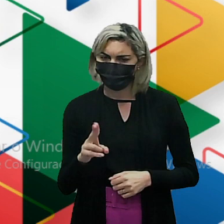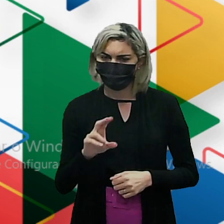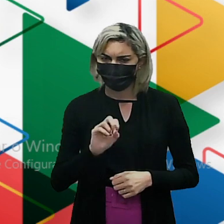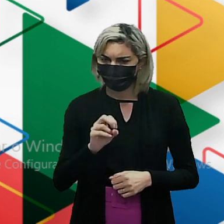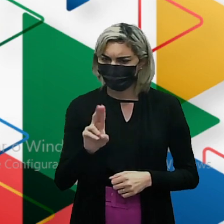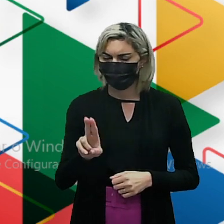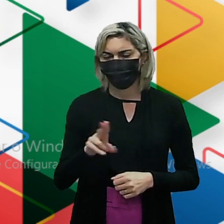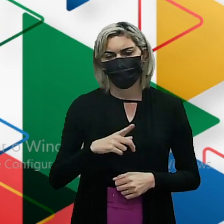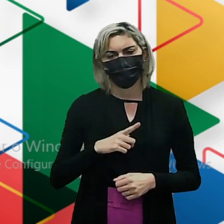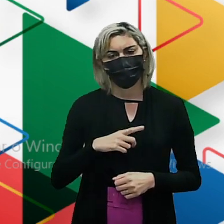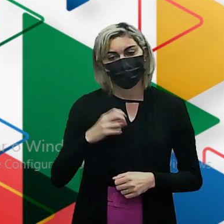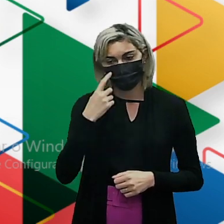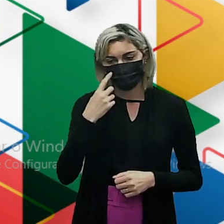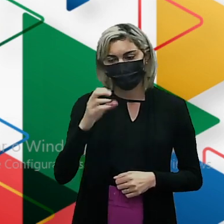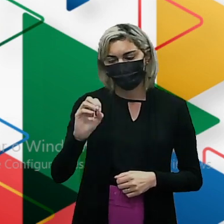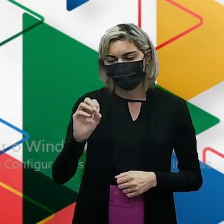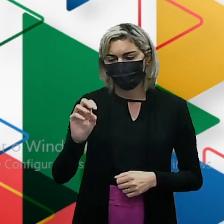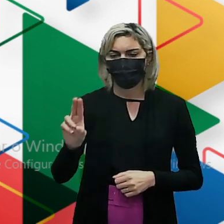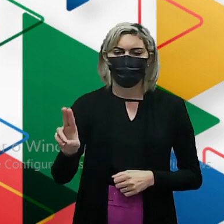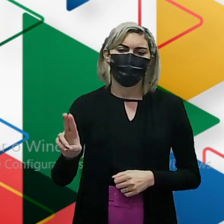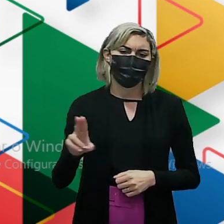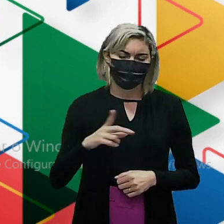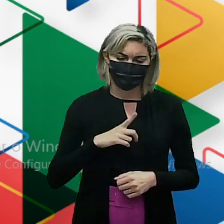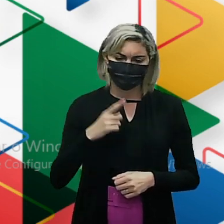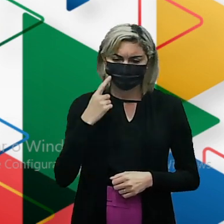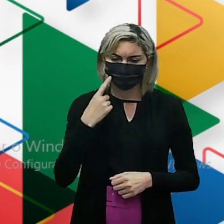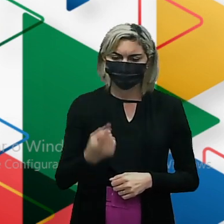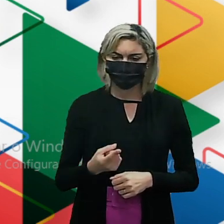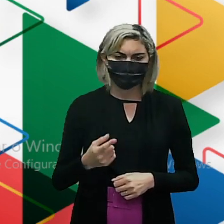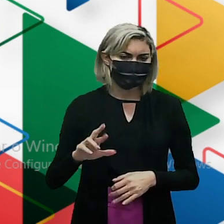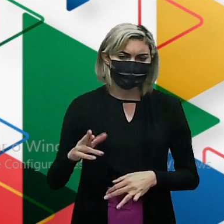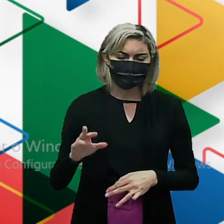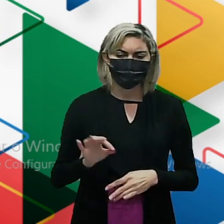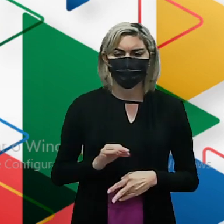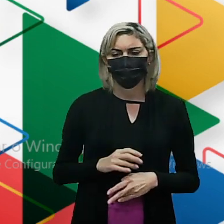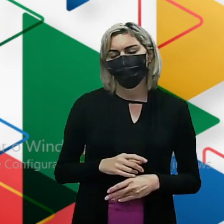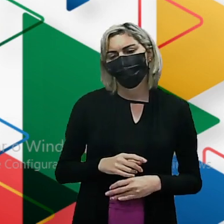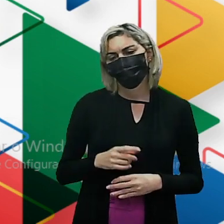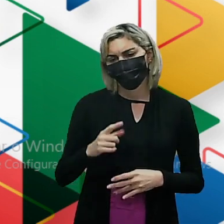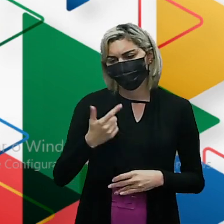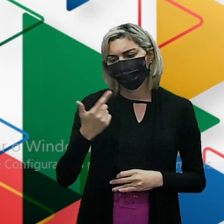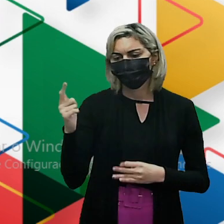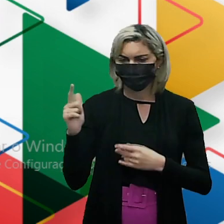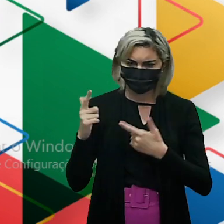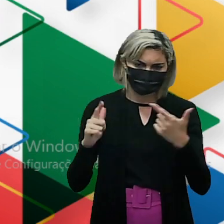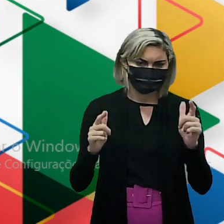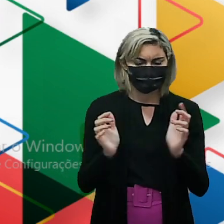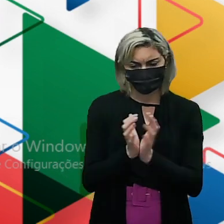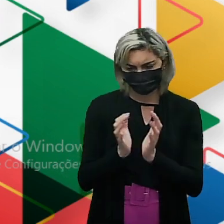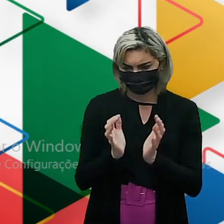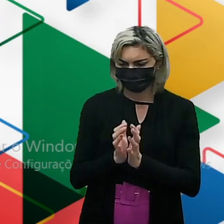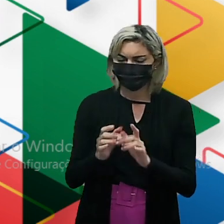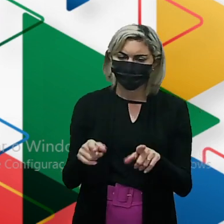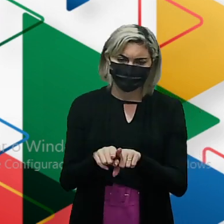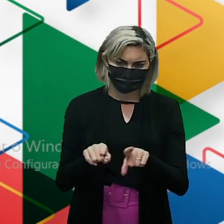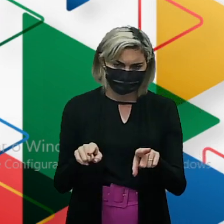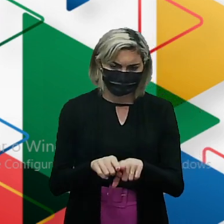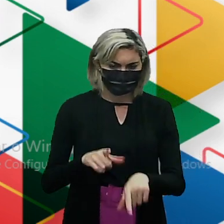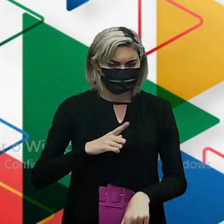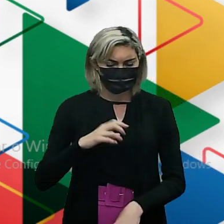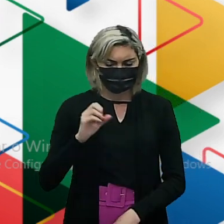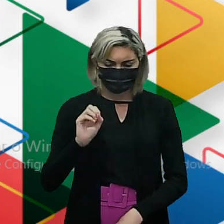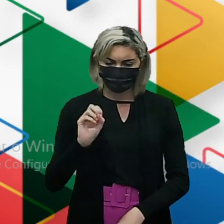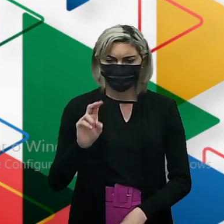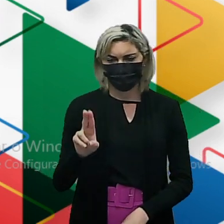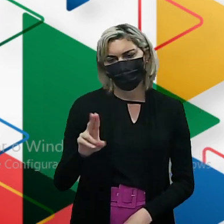OU Viu? OU Muito provavelmente Ele vai estar Não que seja Tem outros grupos Que tem OU também Mas esse